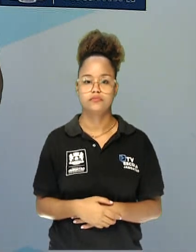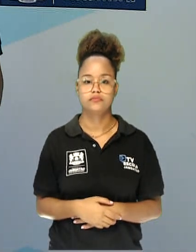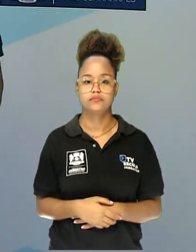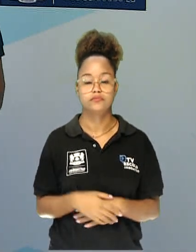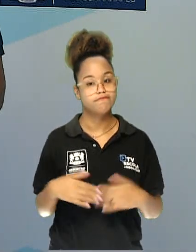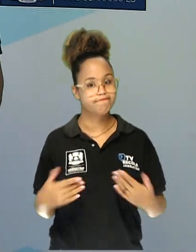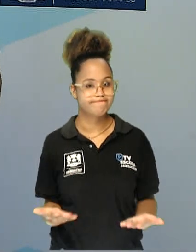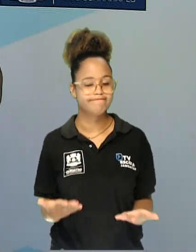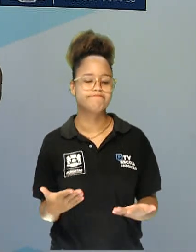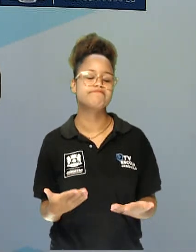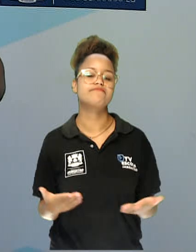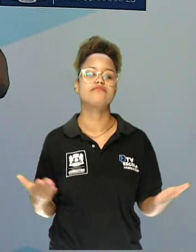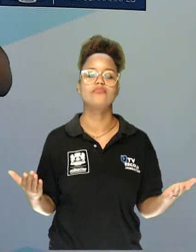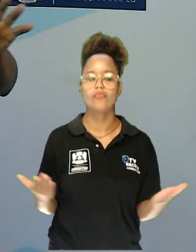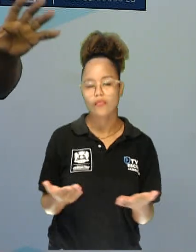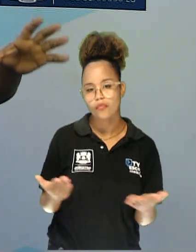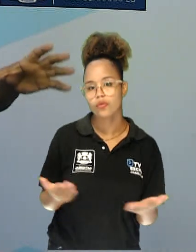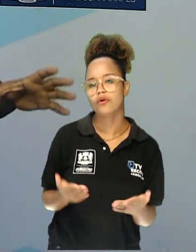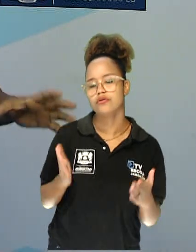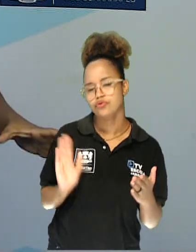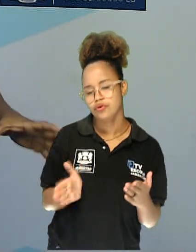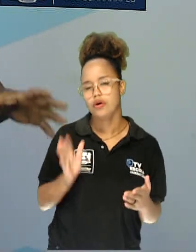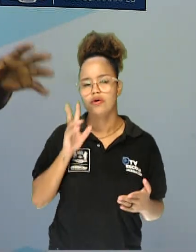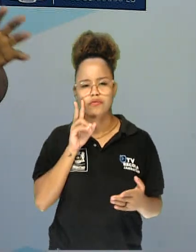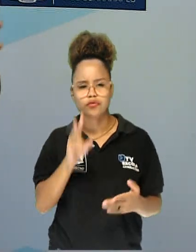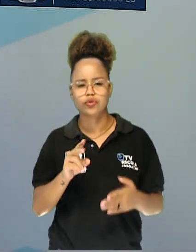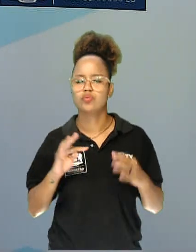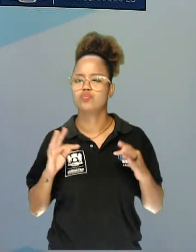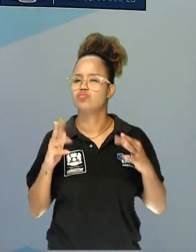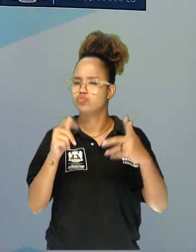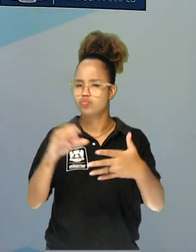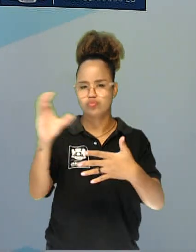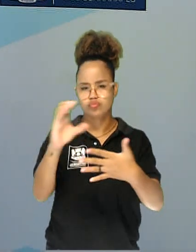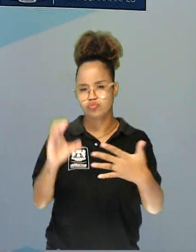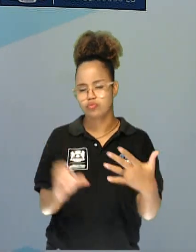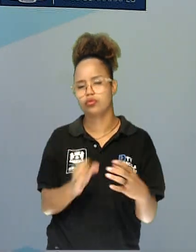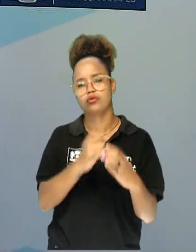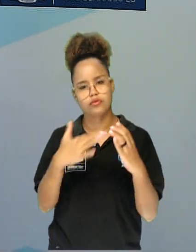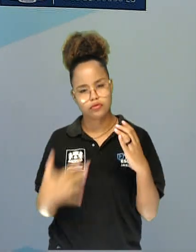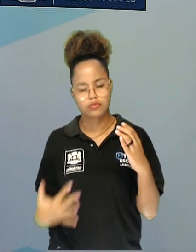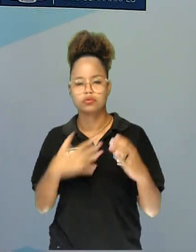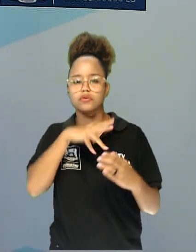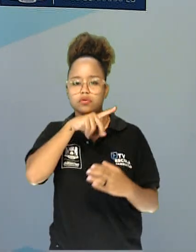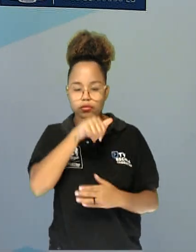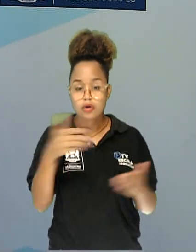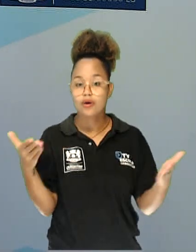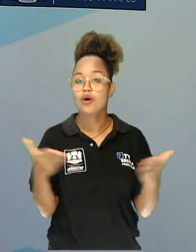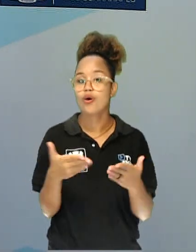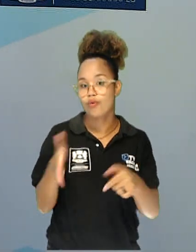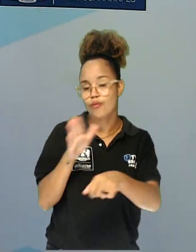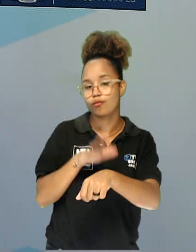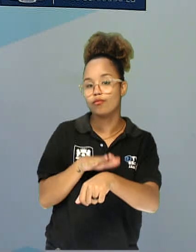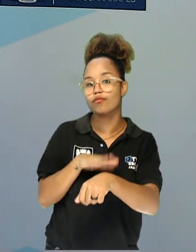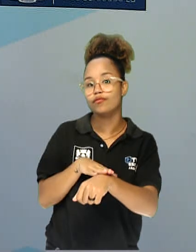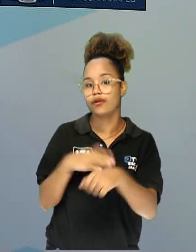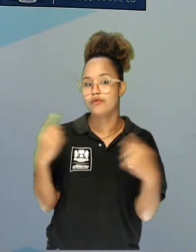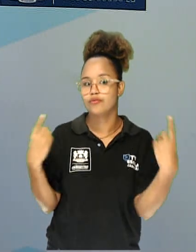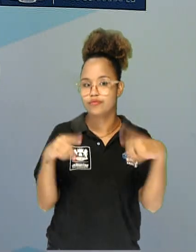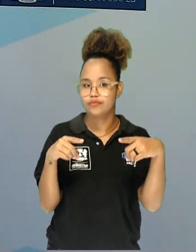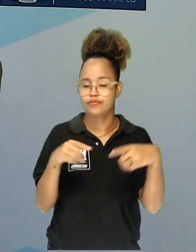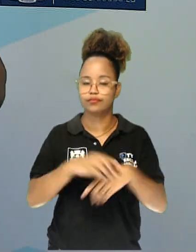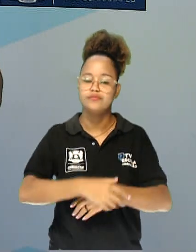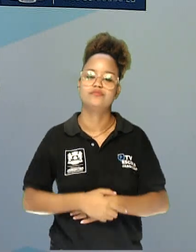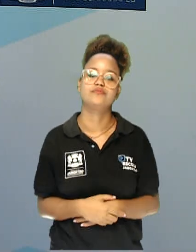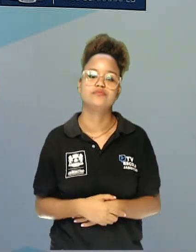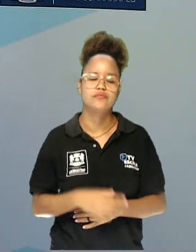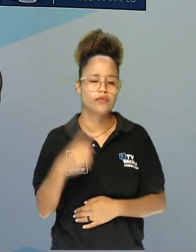Pronto. Nós vimos toda a classificação, as características dos animais. Agora é a hora de fazer o desafio.